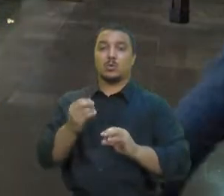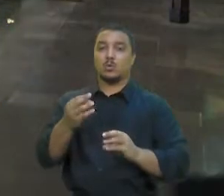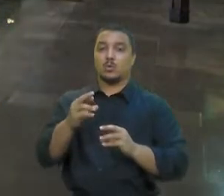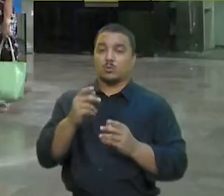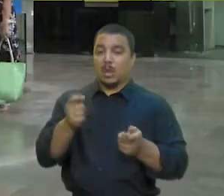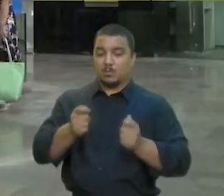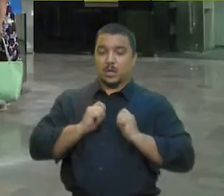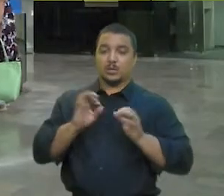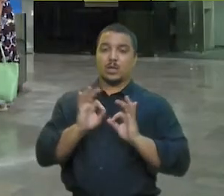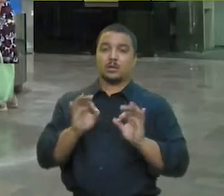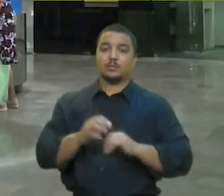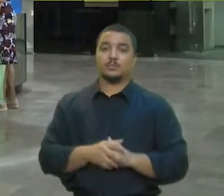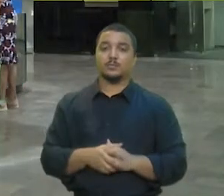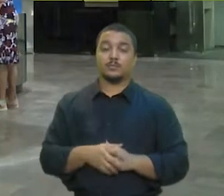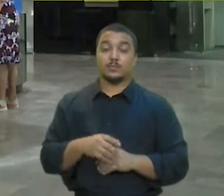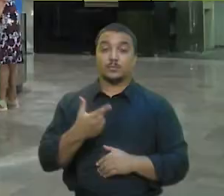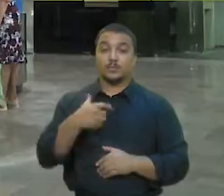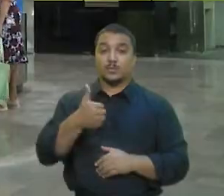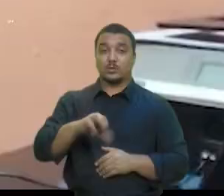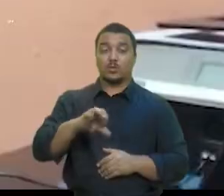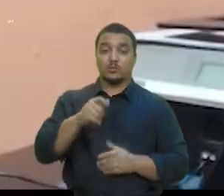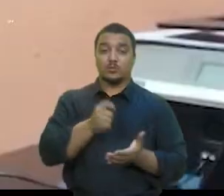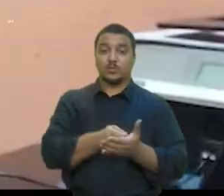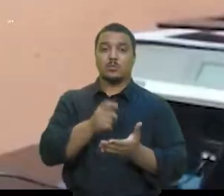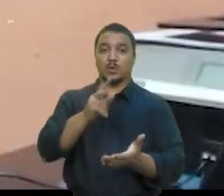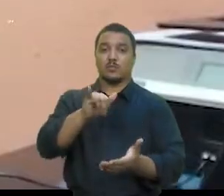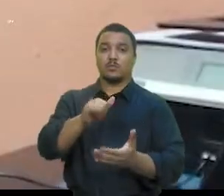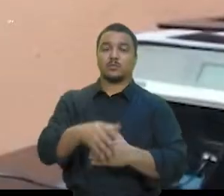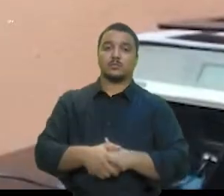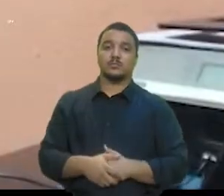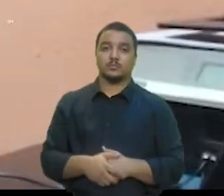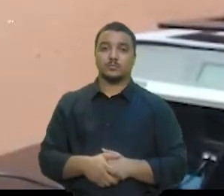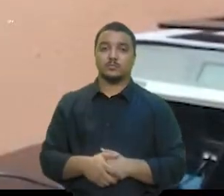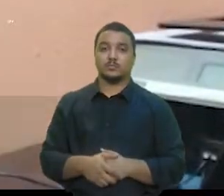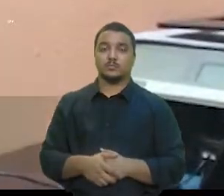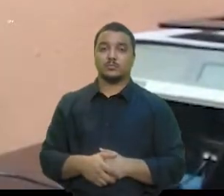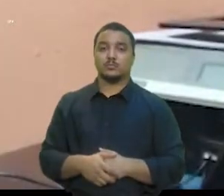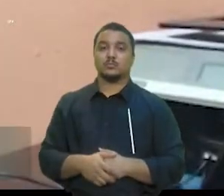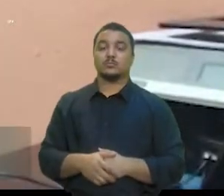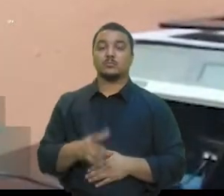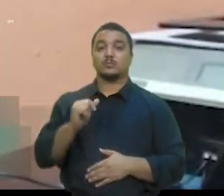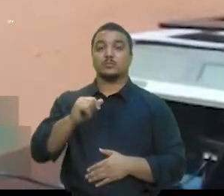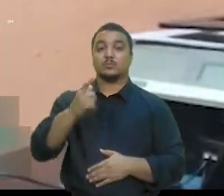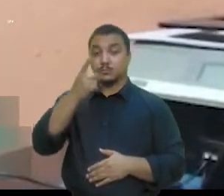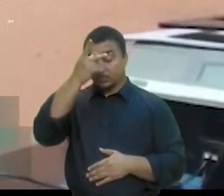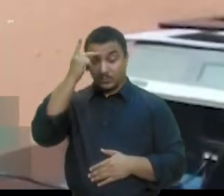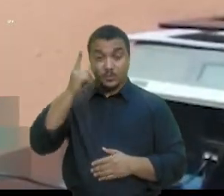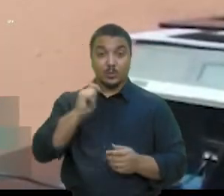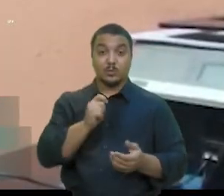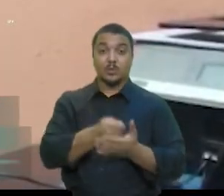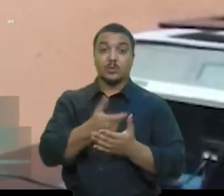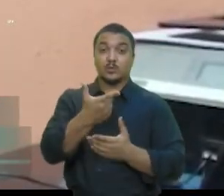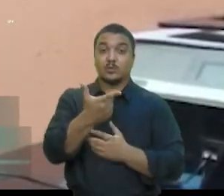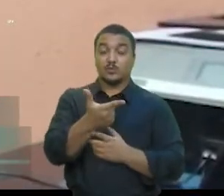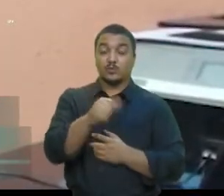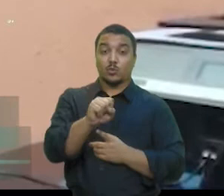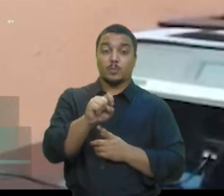19% terão imposto a pagar. Quem deve declarar o imposto de renda? Vou lhe falar, hein? Quem recebeu mais de R$ 28